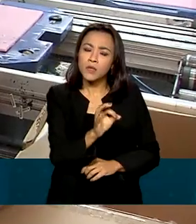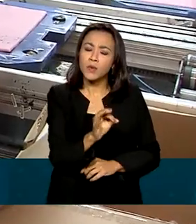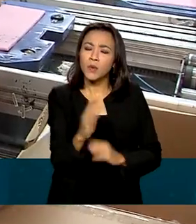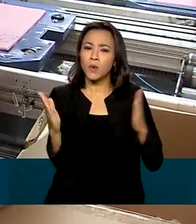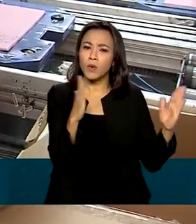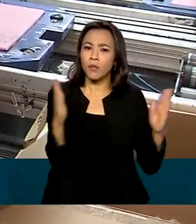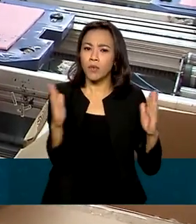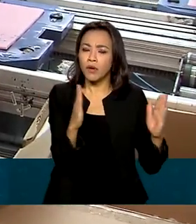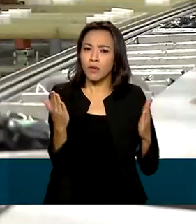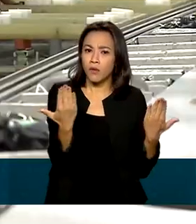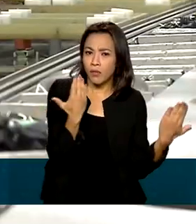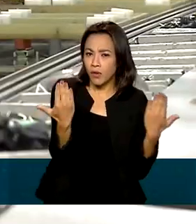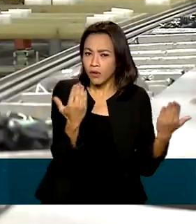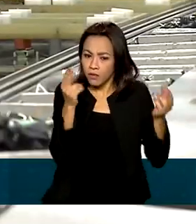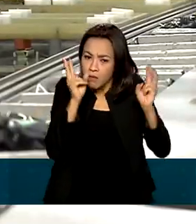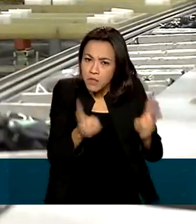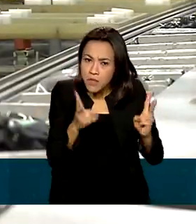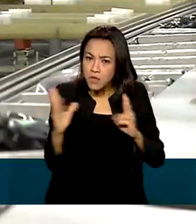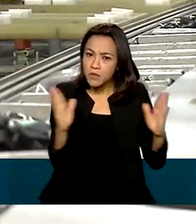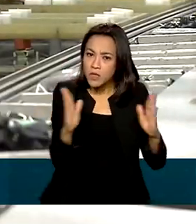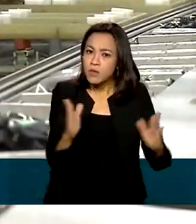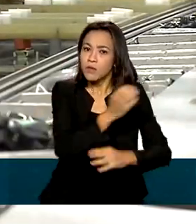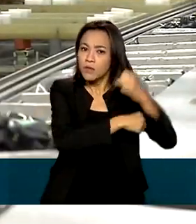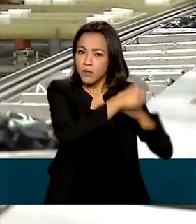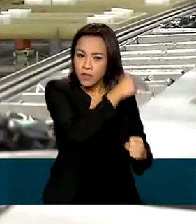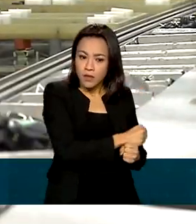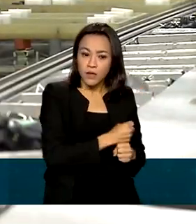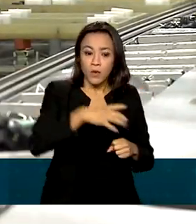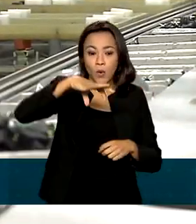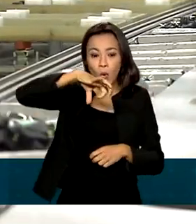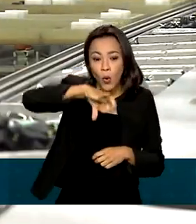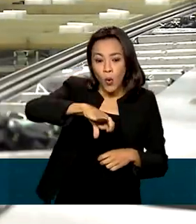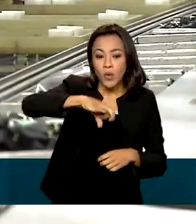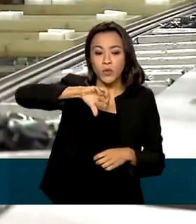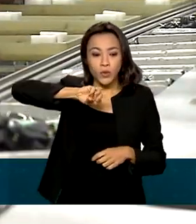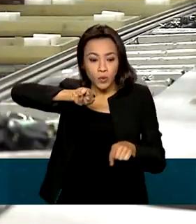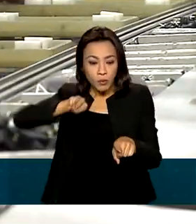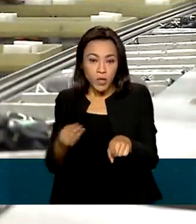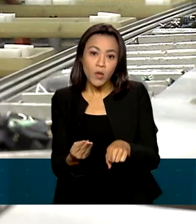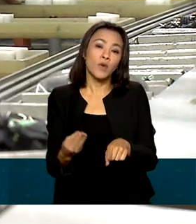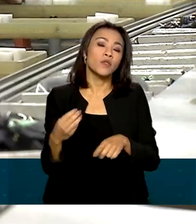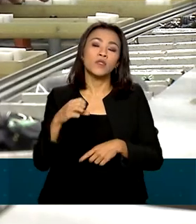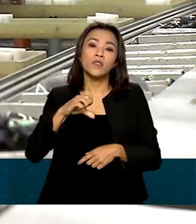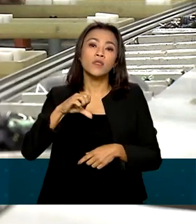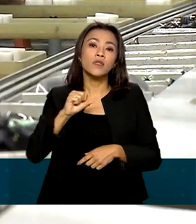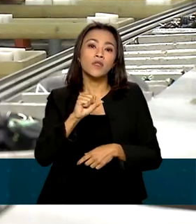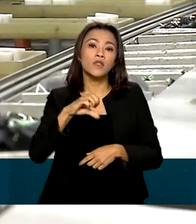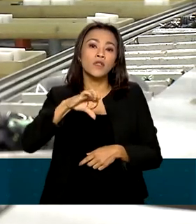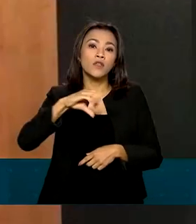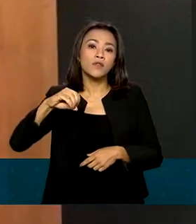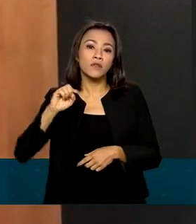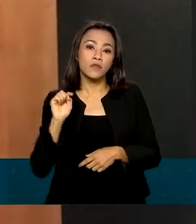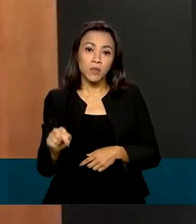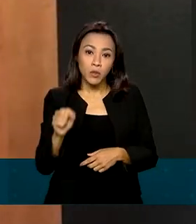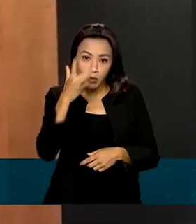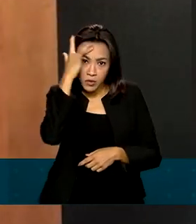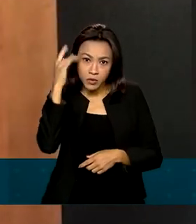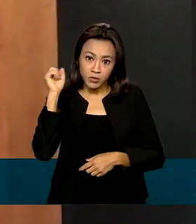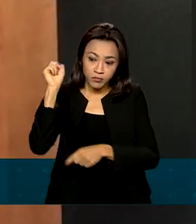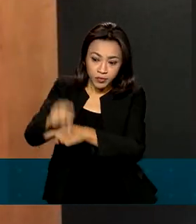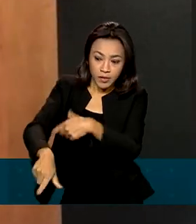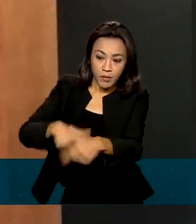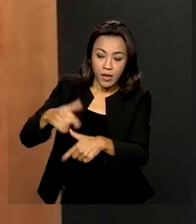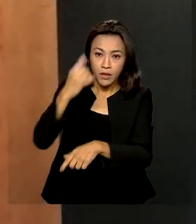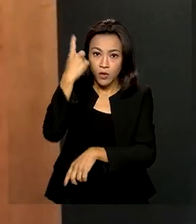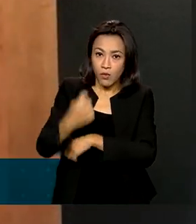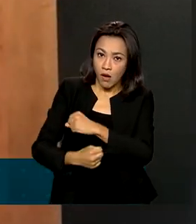período de 2021. São mais 8,9 milhões de no mercado de trabalho em um ano. Essa expansão